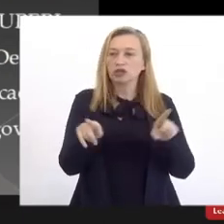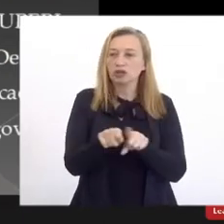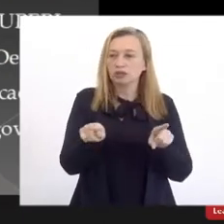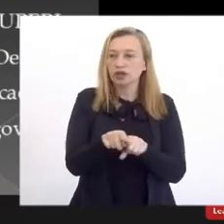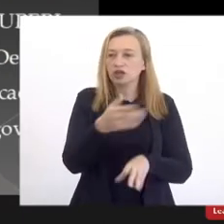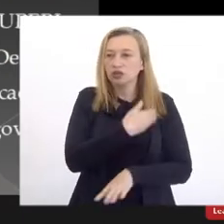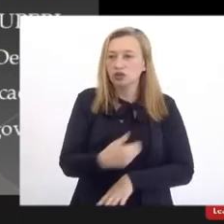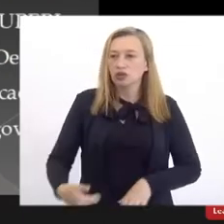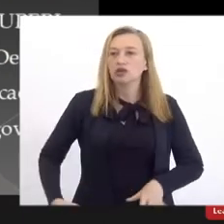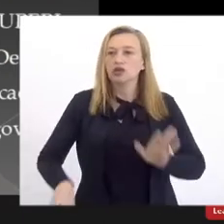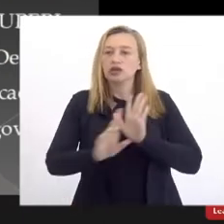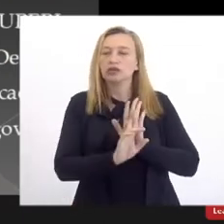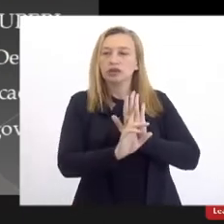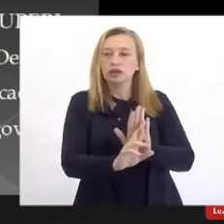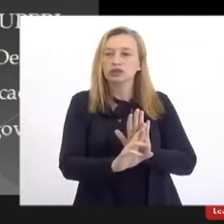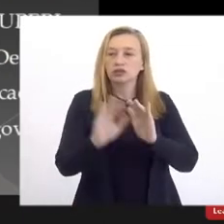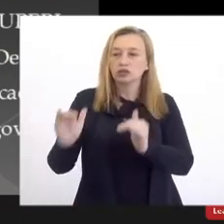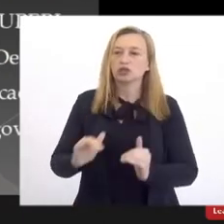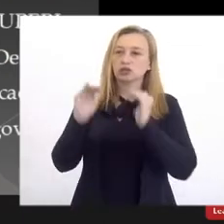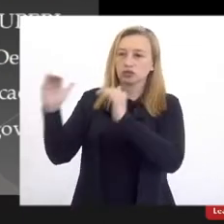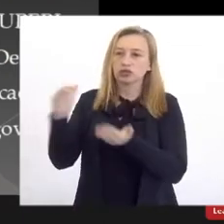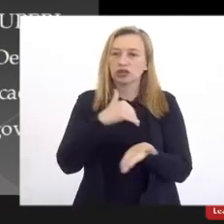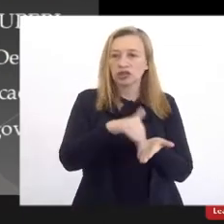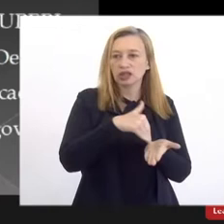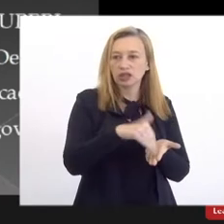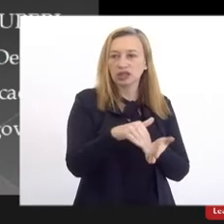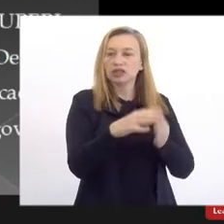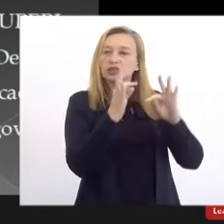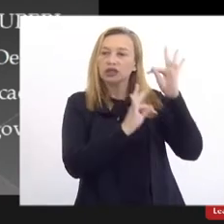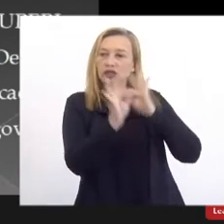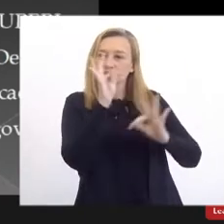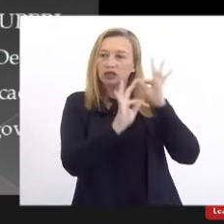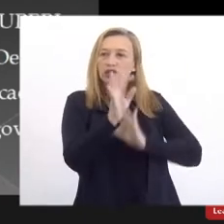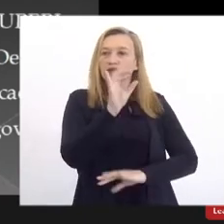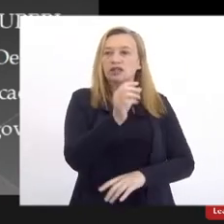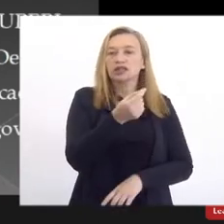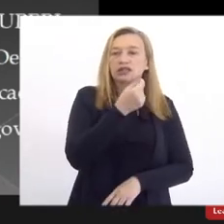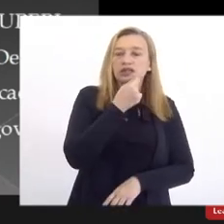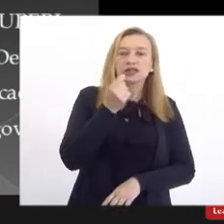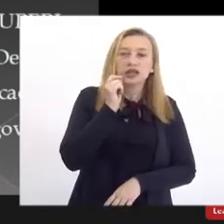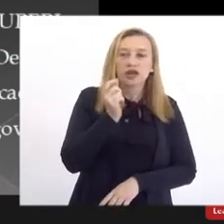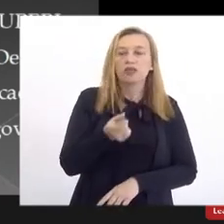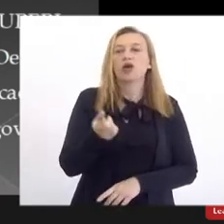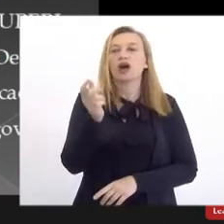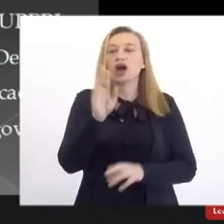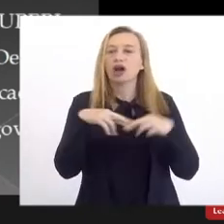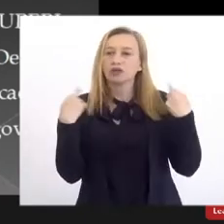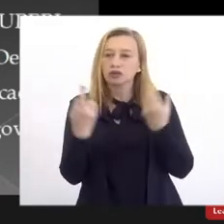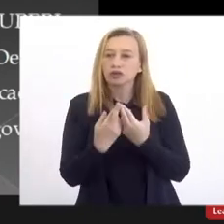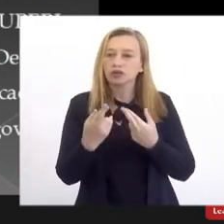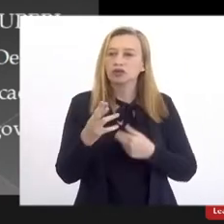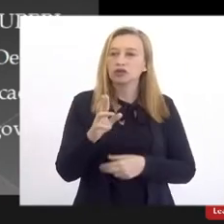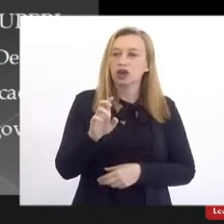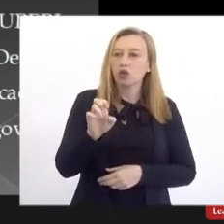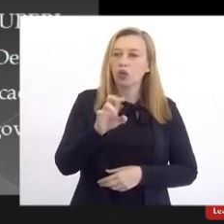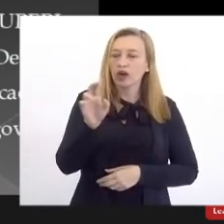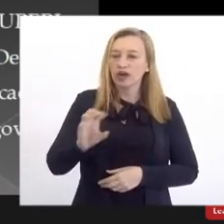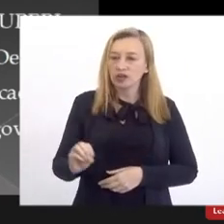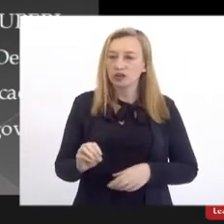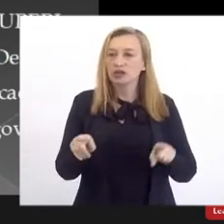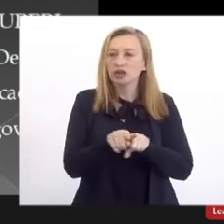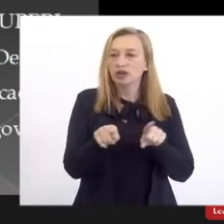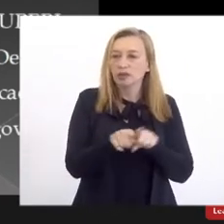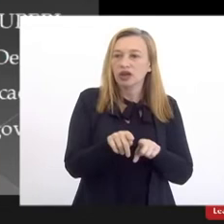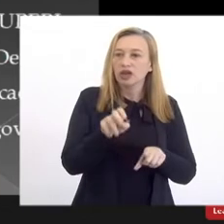pelas subsecretárias de Ciência e Tecnologia. Em setembro, a reunião da reitoria da UESO e da reitoria da UERJ